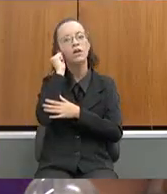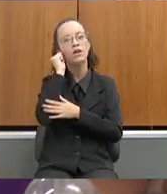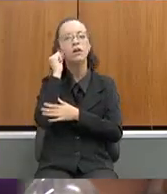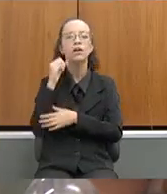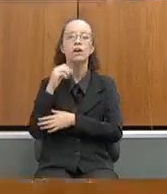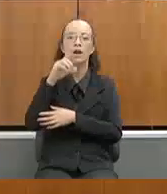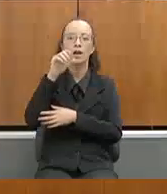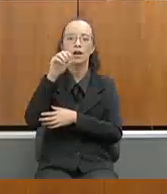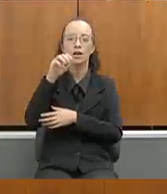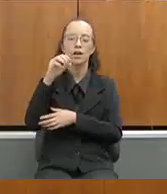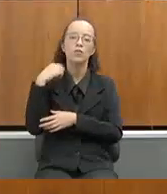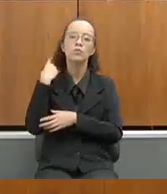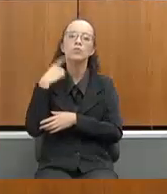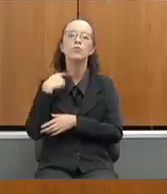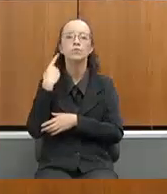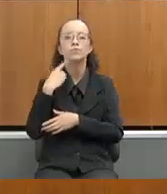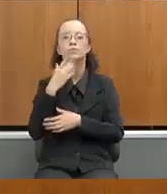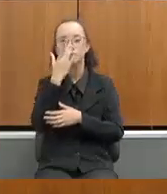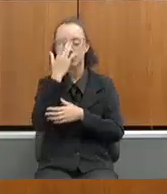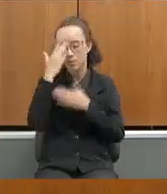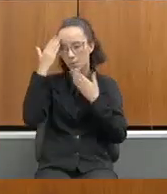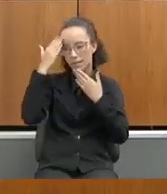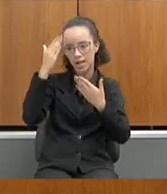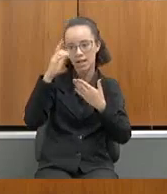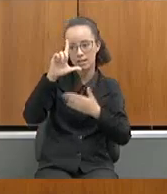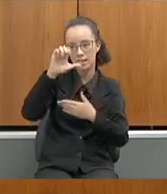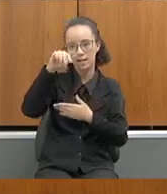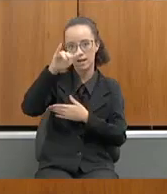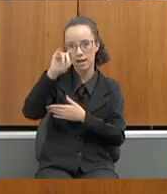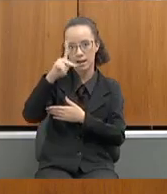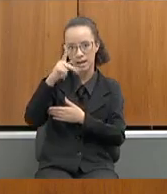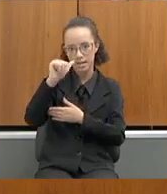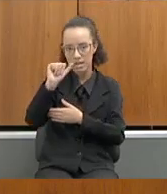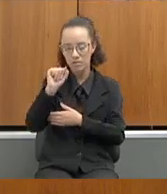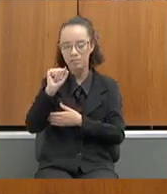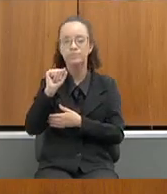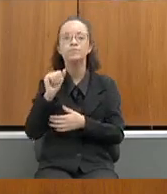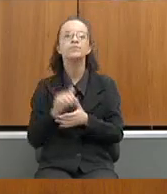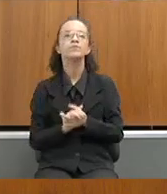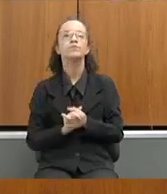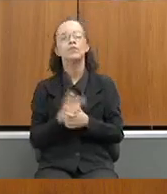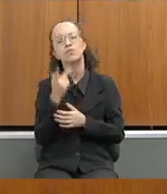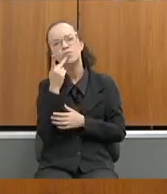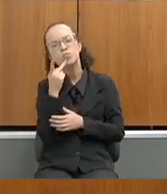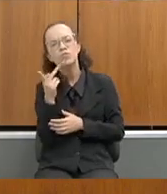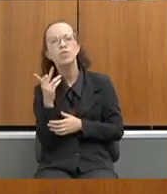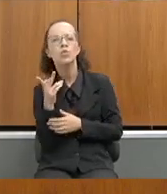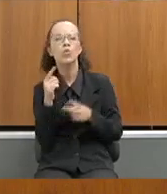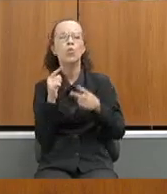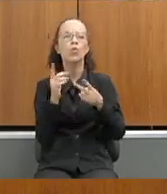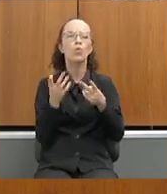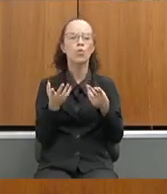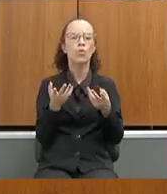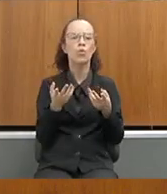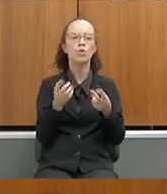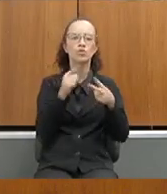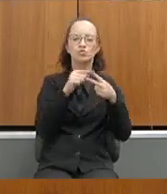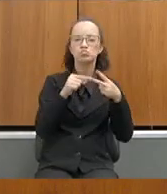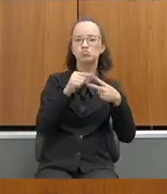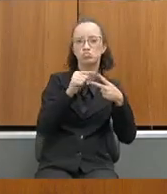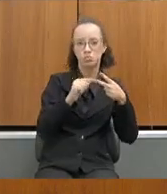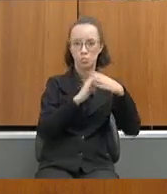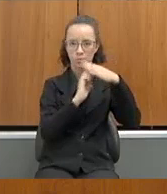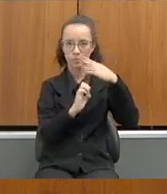Deputada Leninha, muito obrigado. Muito obrigado por trazer as questões. Eu vi que a senhora falou um pouquinho de Unimonte e de UENG.